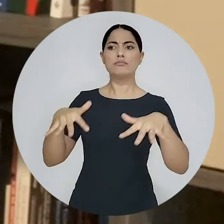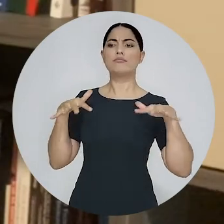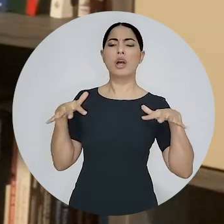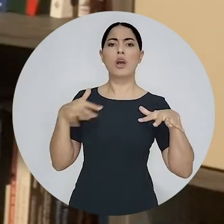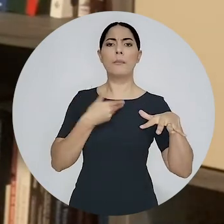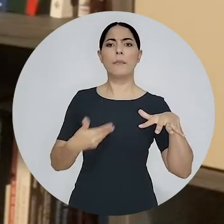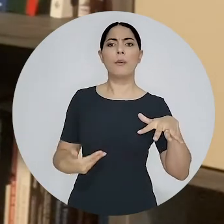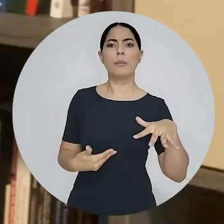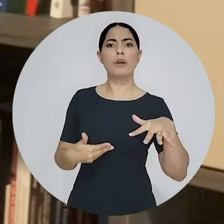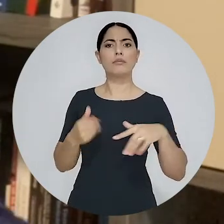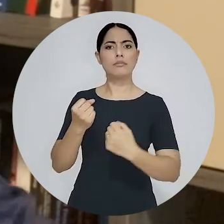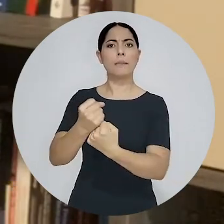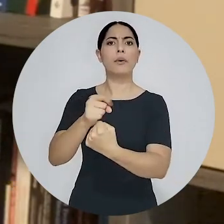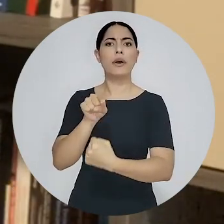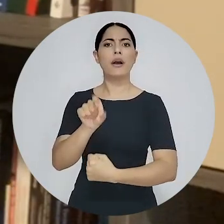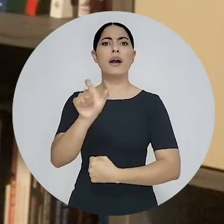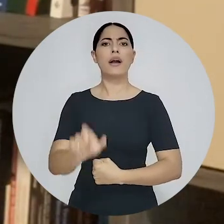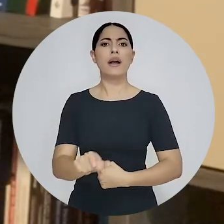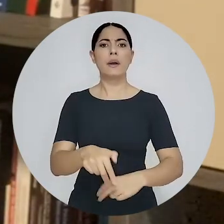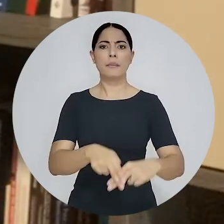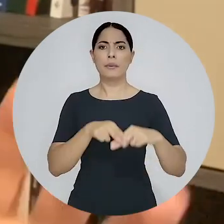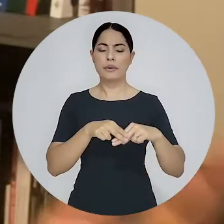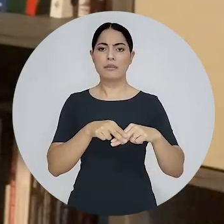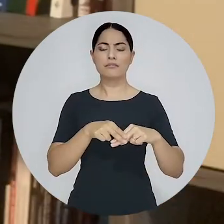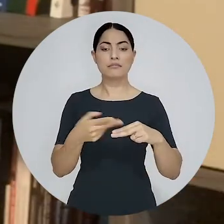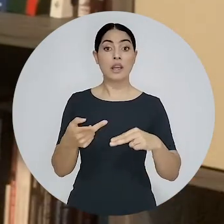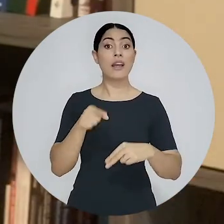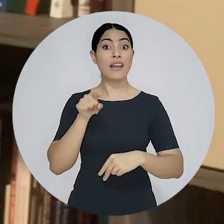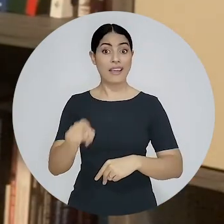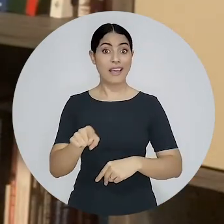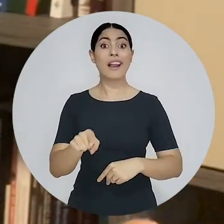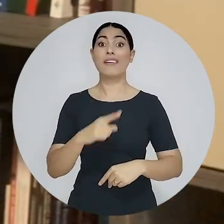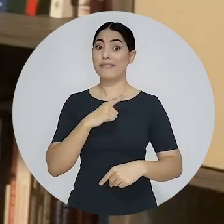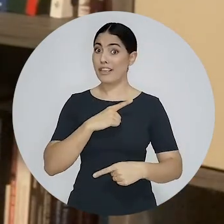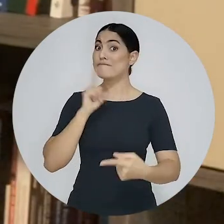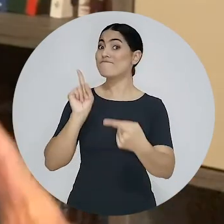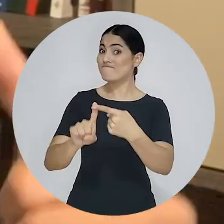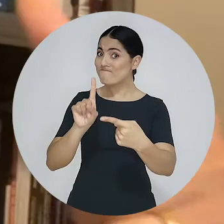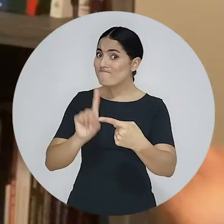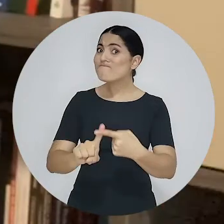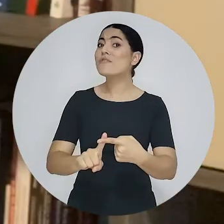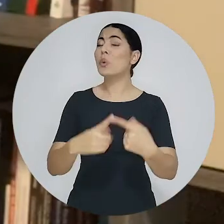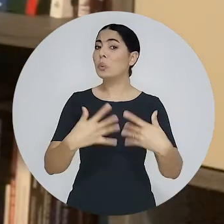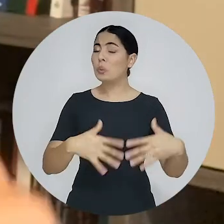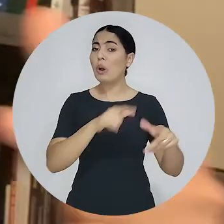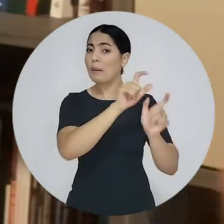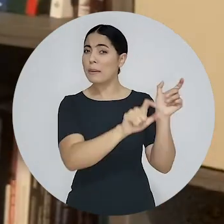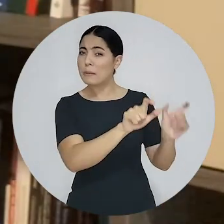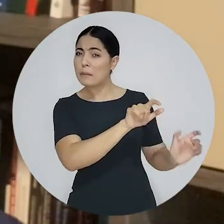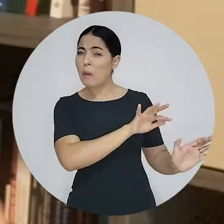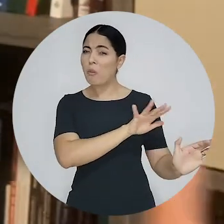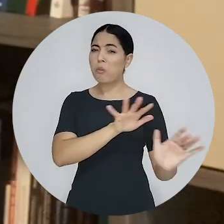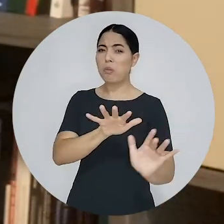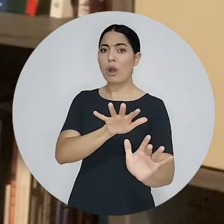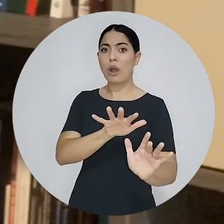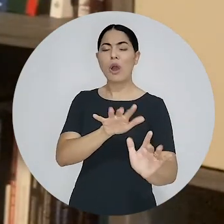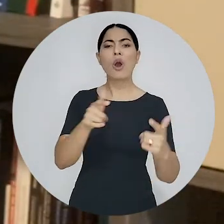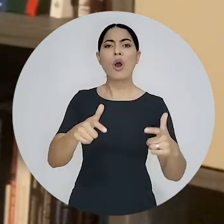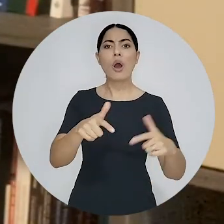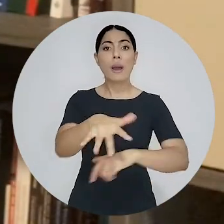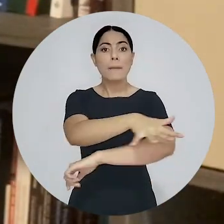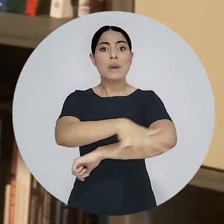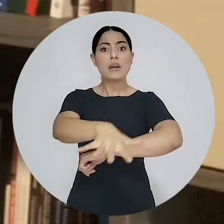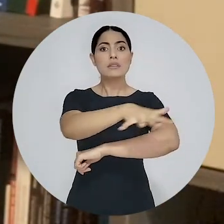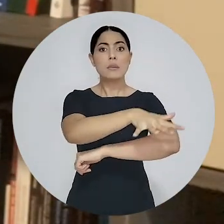aparentemente paradoxal, mas não é. Doutora Odinete foi vítima de ameaças, de pilheres, de humilhações,